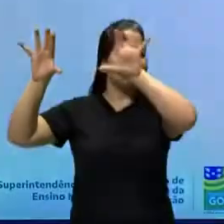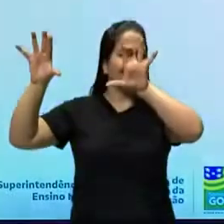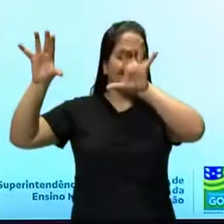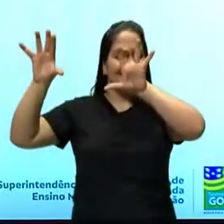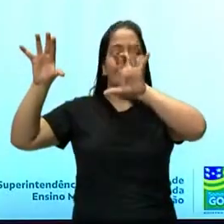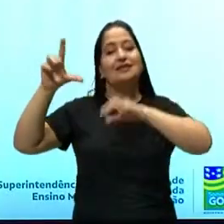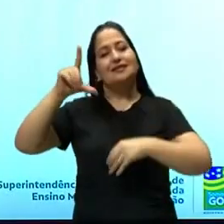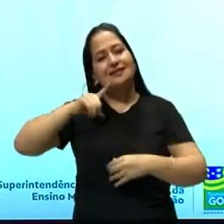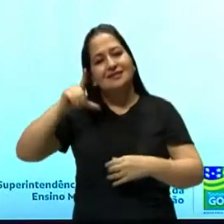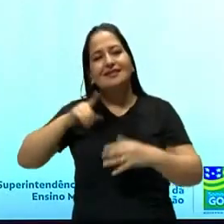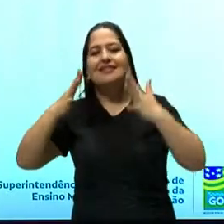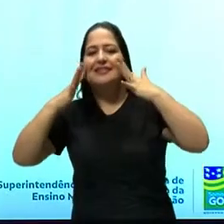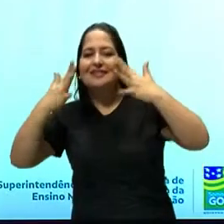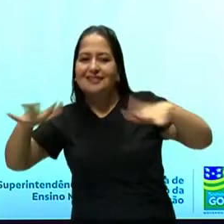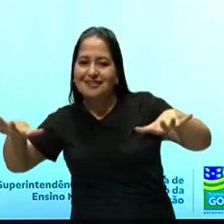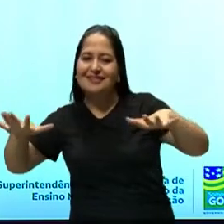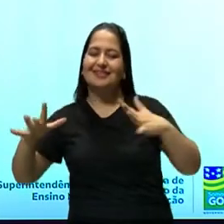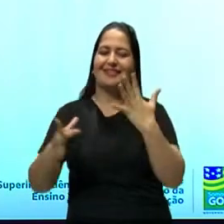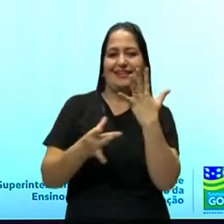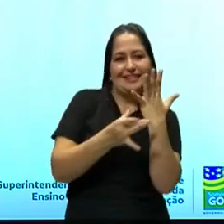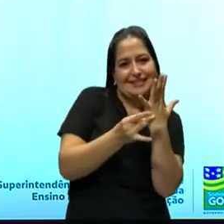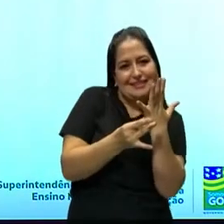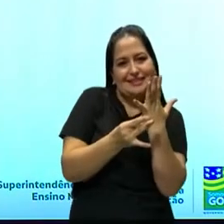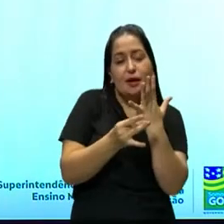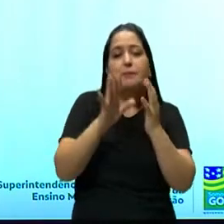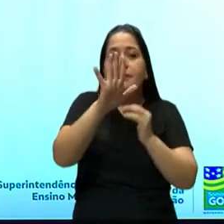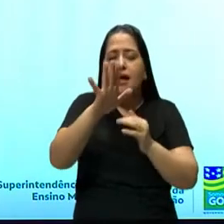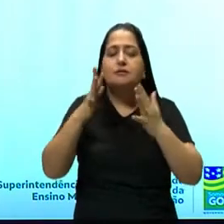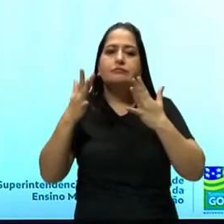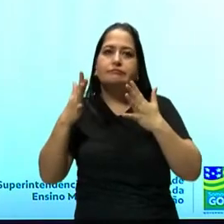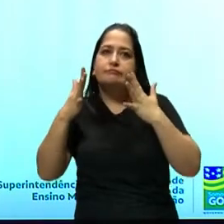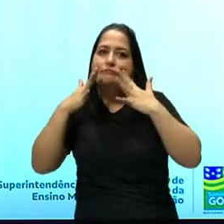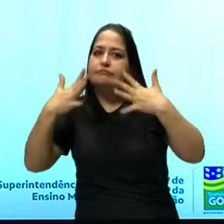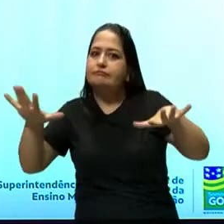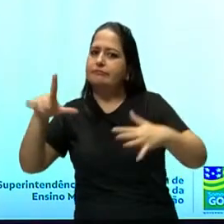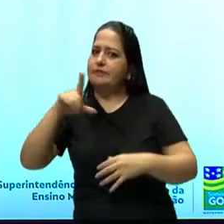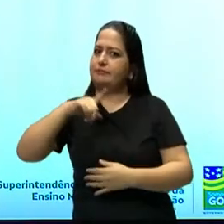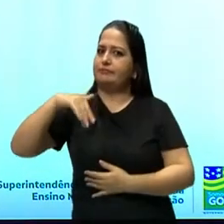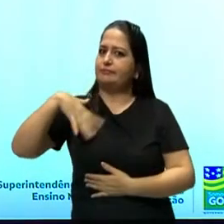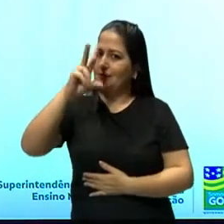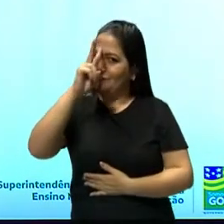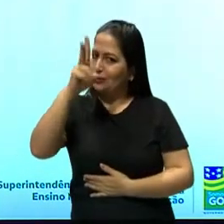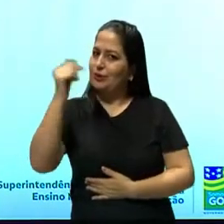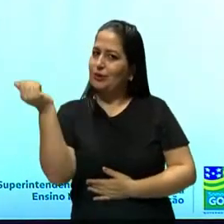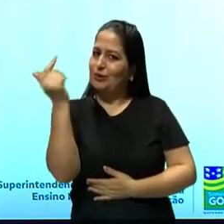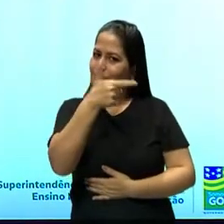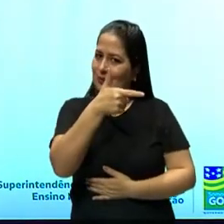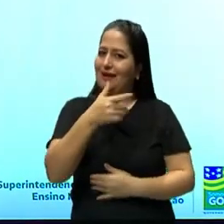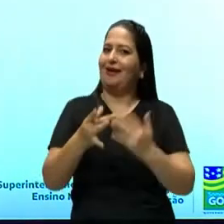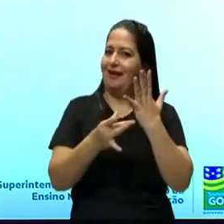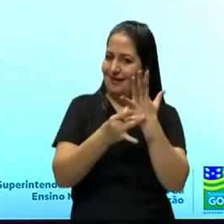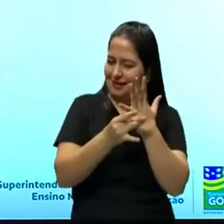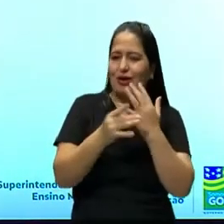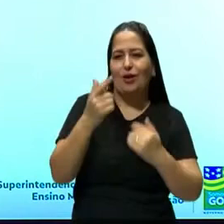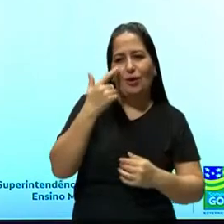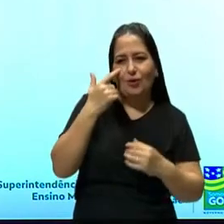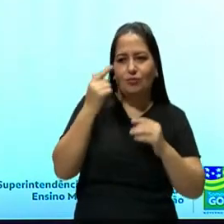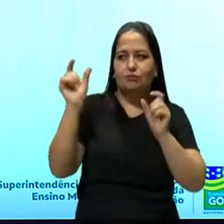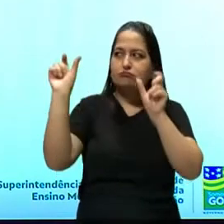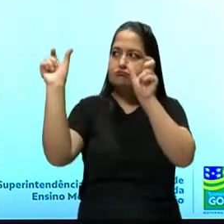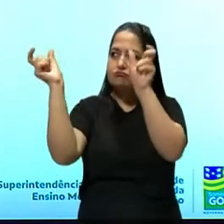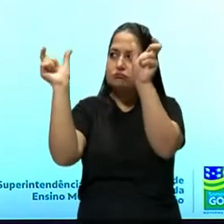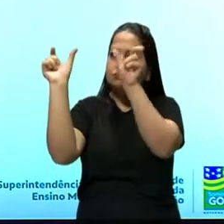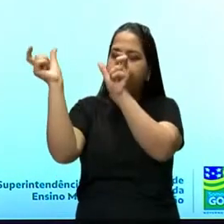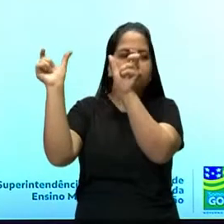a gente chama que é uma corrente um pouco mais radical que o realismo. E aqui nesse quadro eu coloquei para você